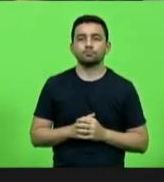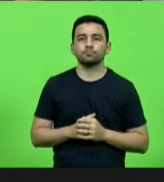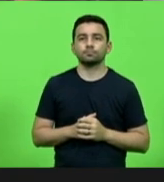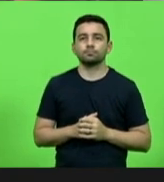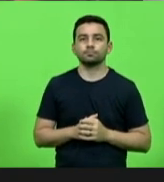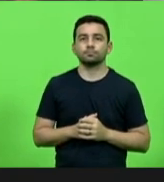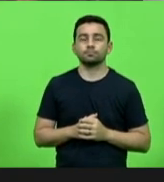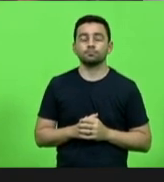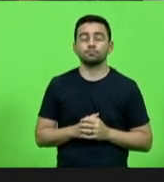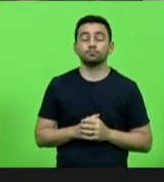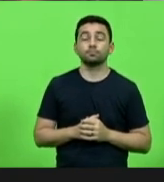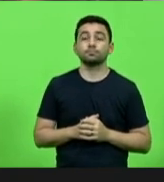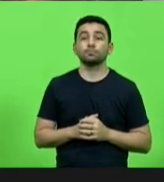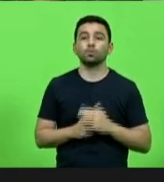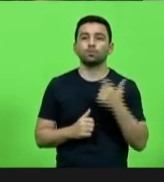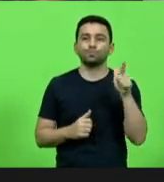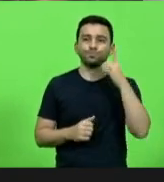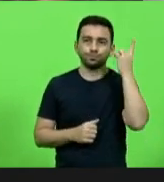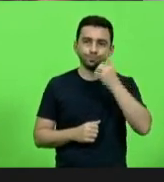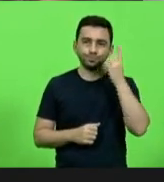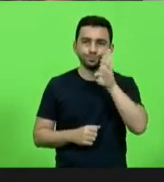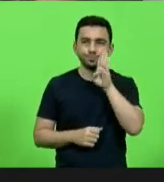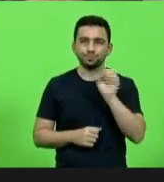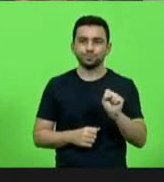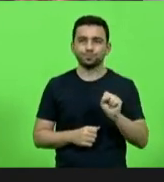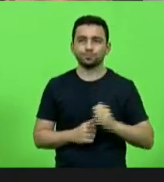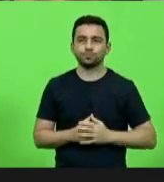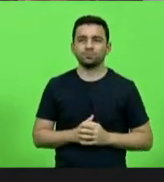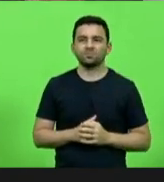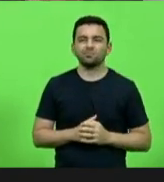Como vota o deputado Bruno Souza.